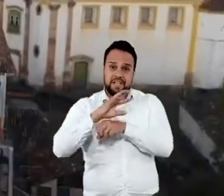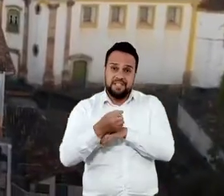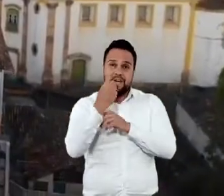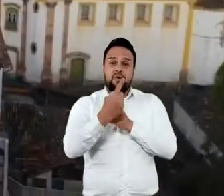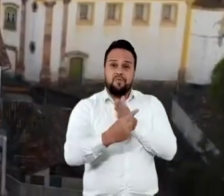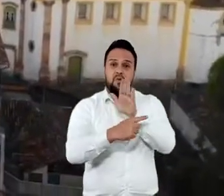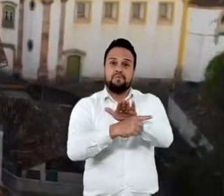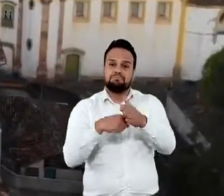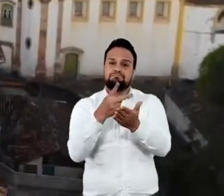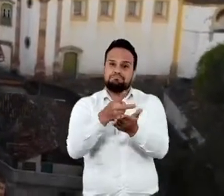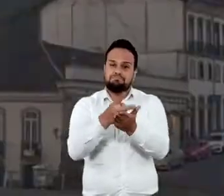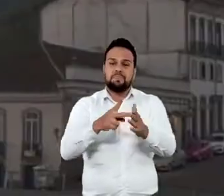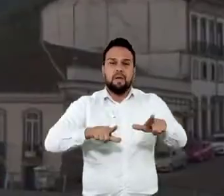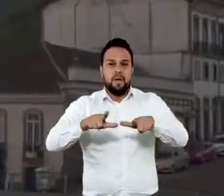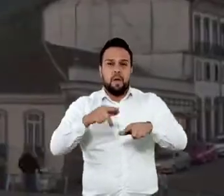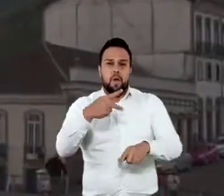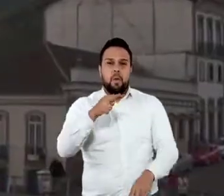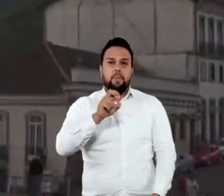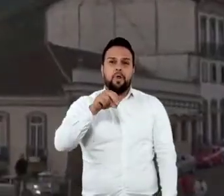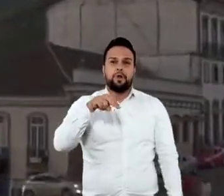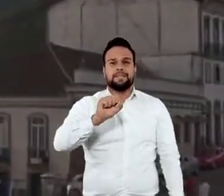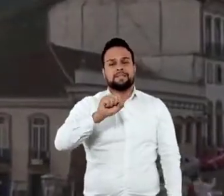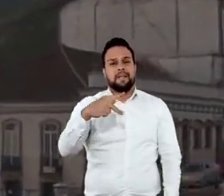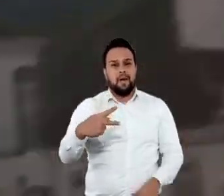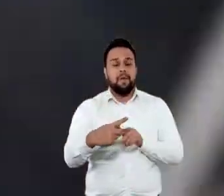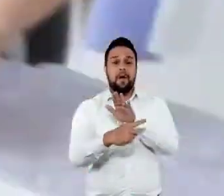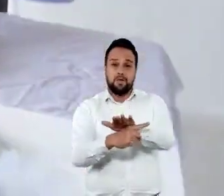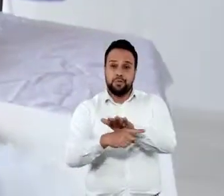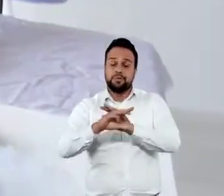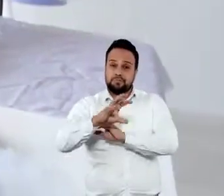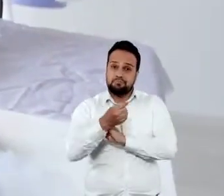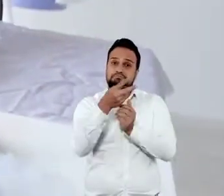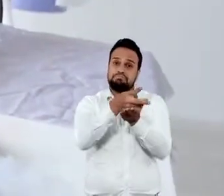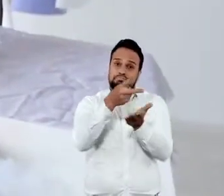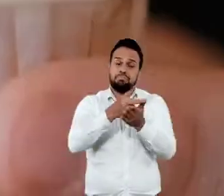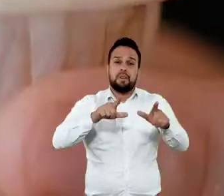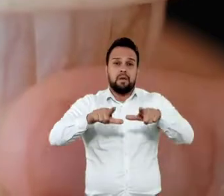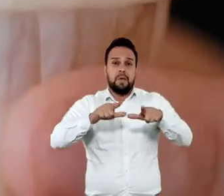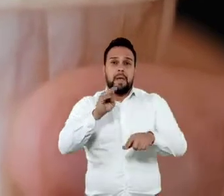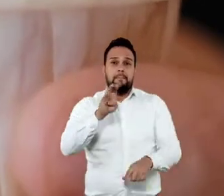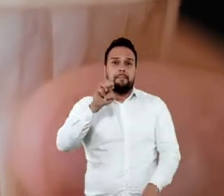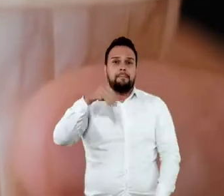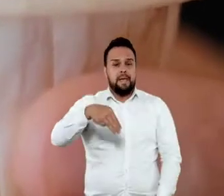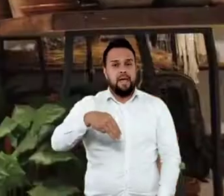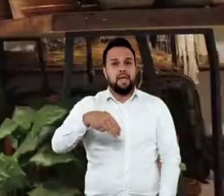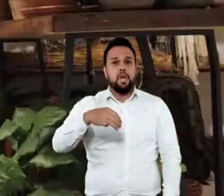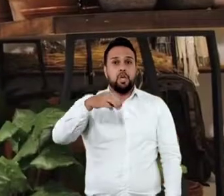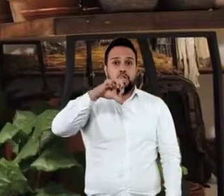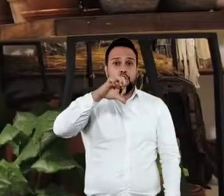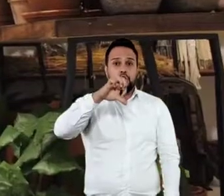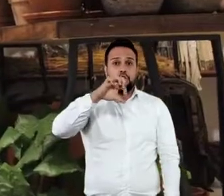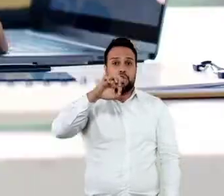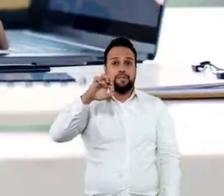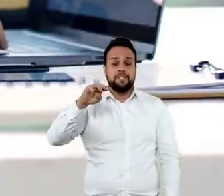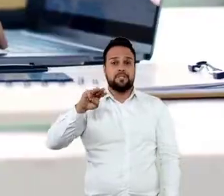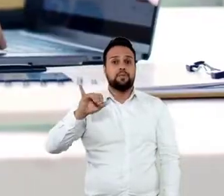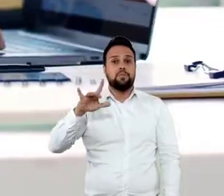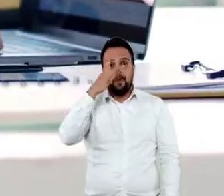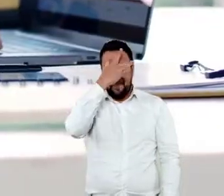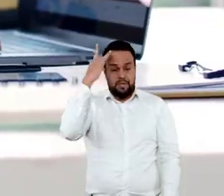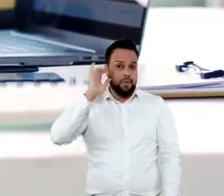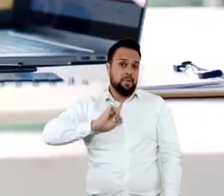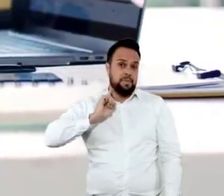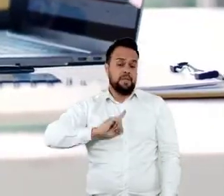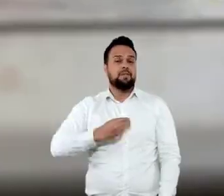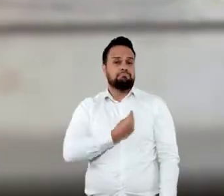conseguiram crédito do Funjetur e salvaram 11 mil empregos. Programas como o Pronamp ajudaram a salvar micro e pequenas empresas e o BEM